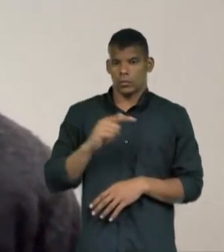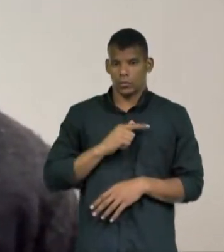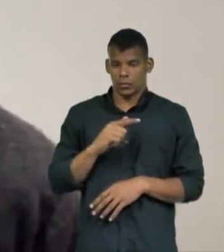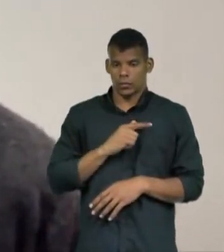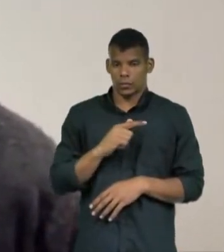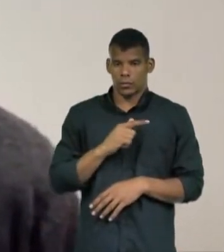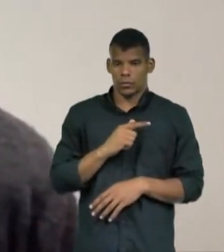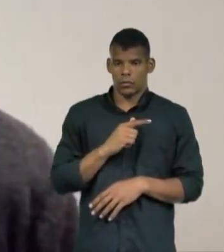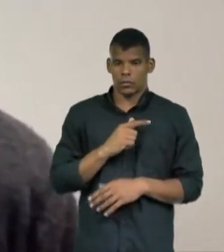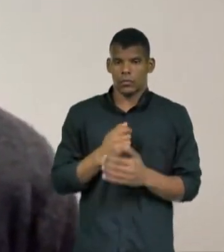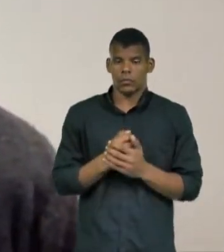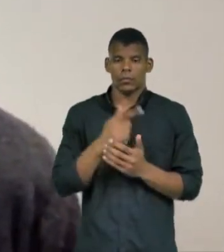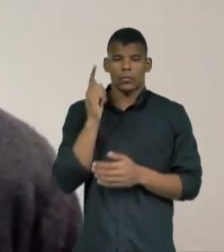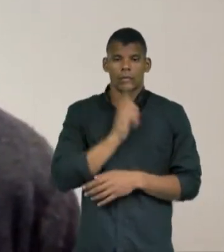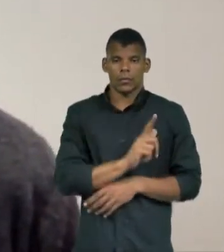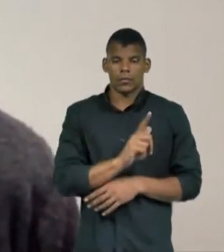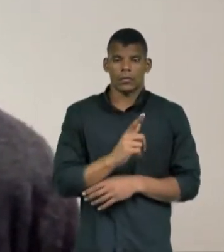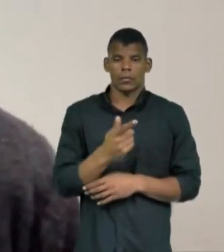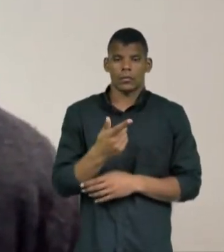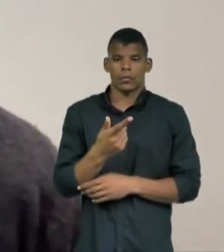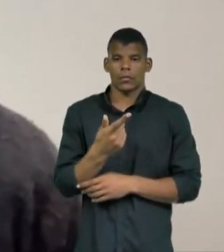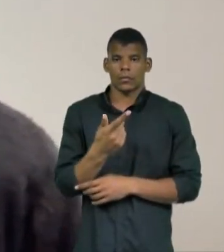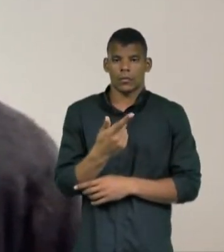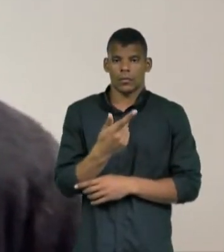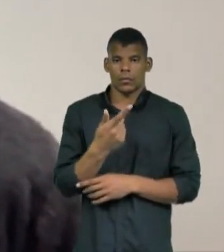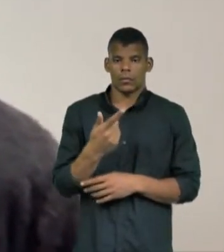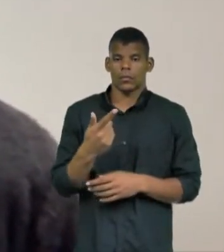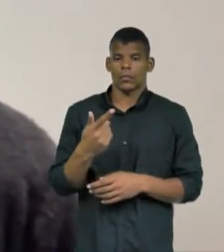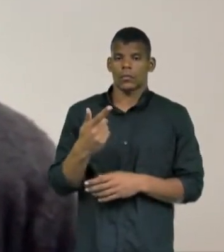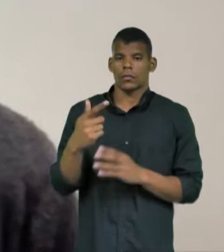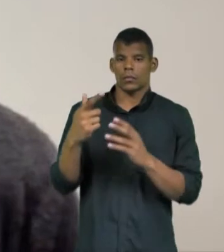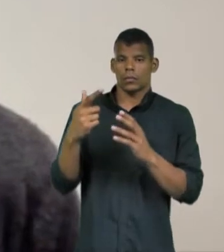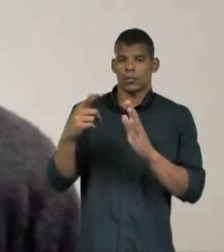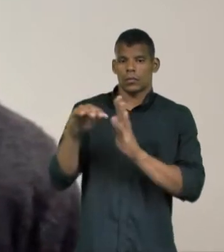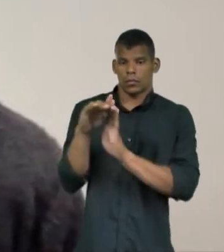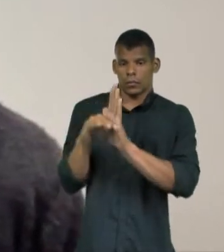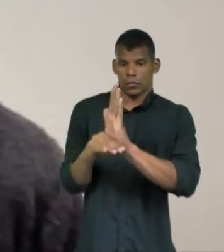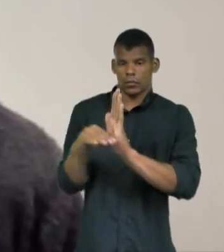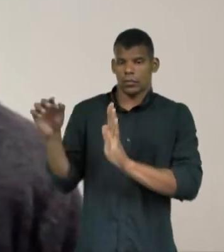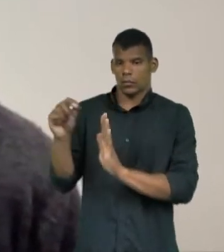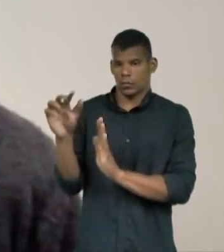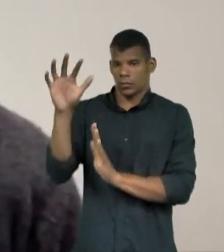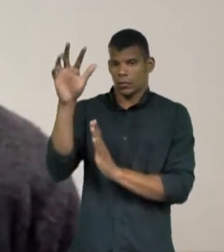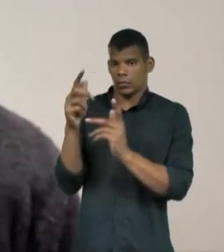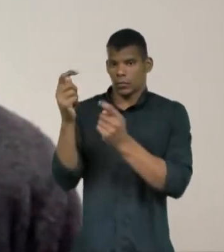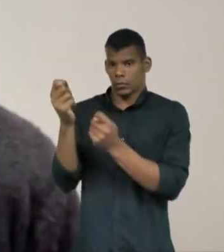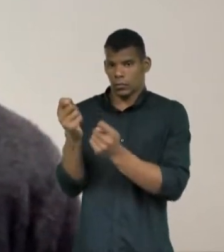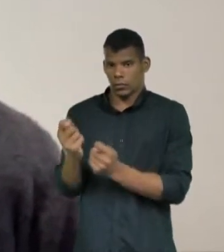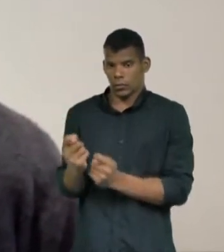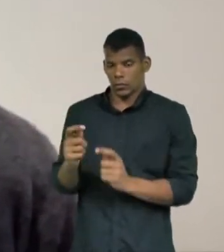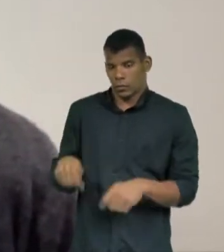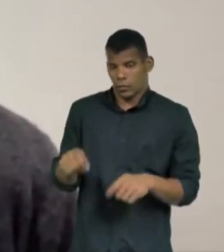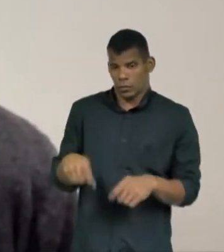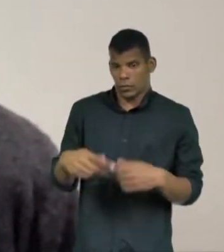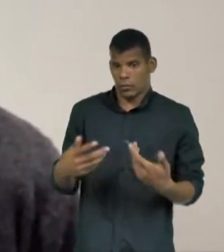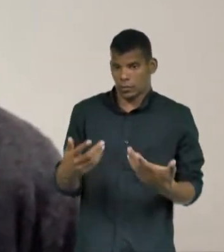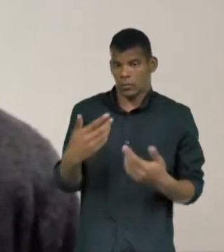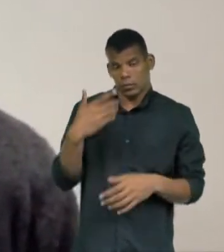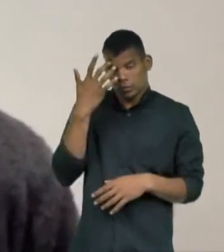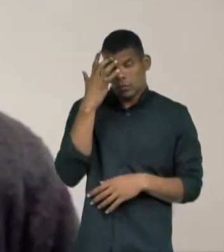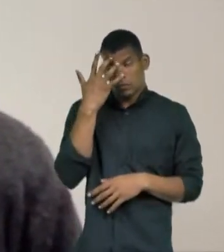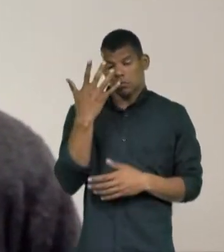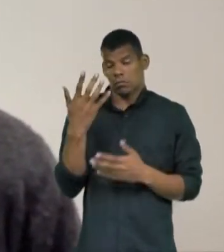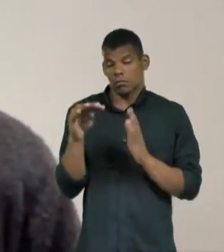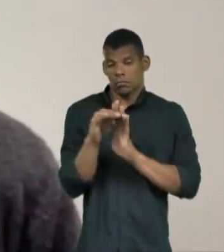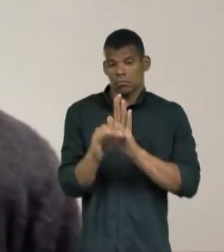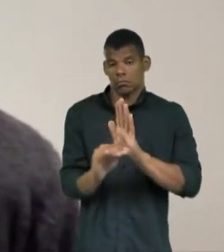para você conseguir, de certa maneira, atenuar esse aumento de preços que a inflação ocasiona, seriam algumas outras medidas